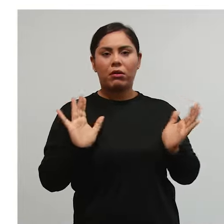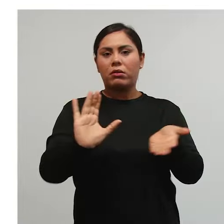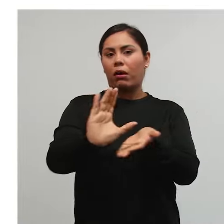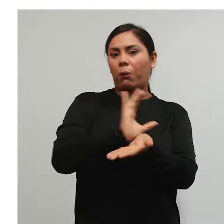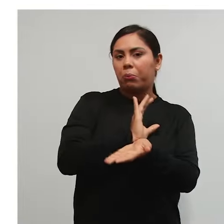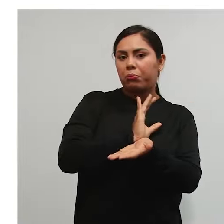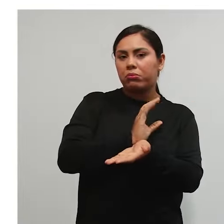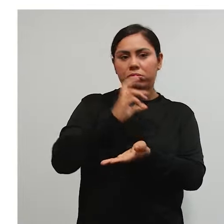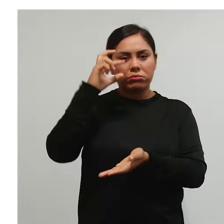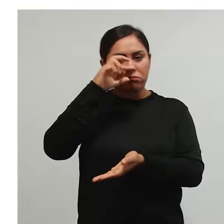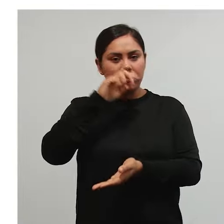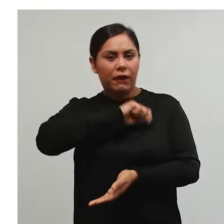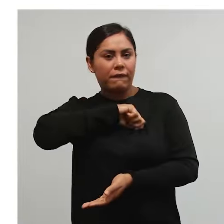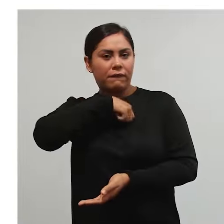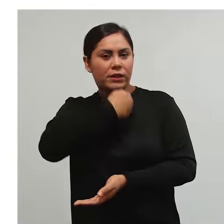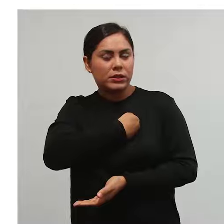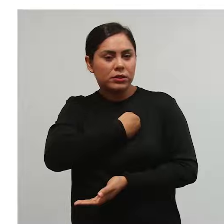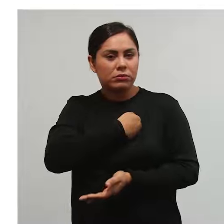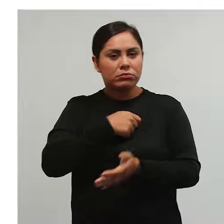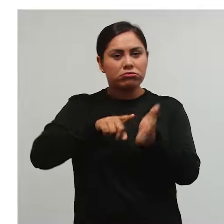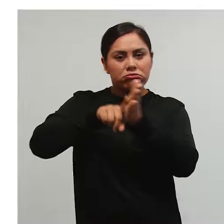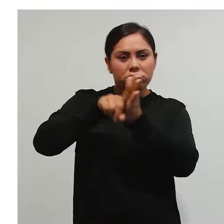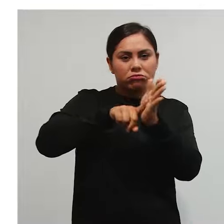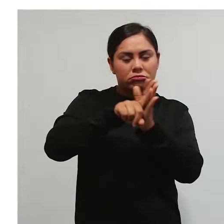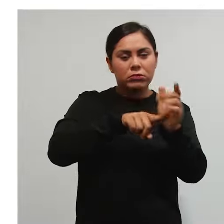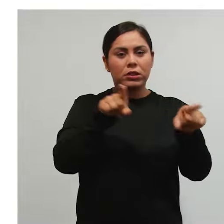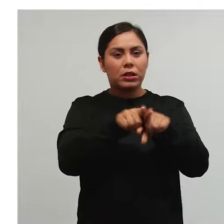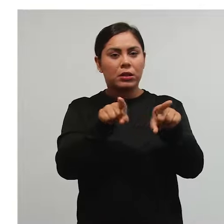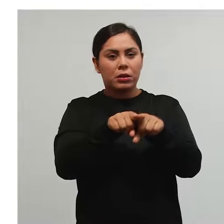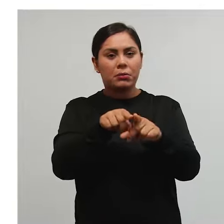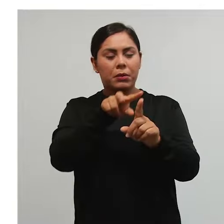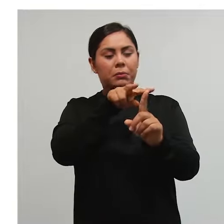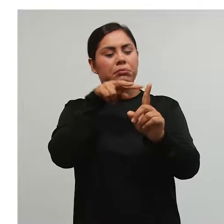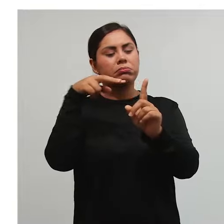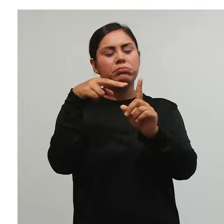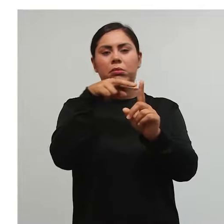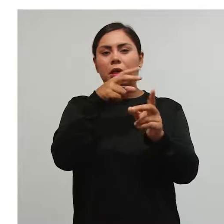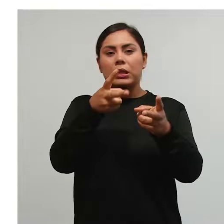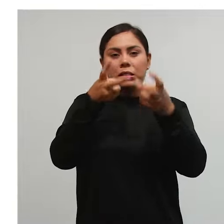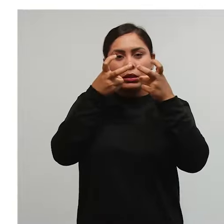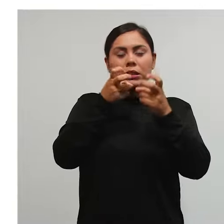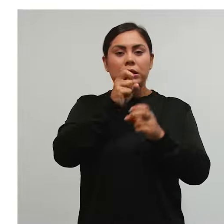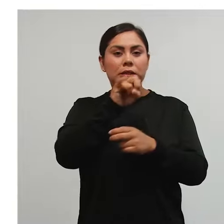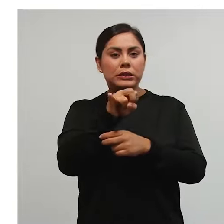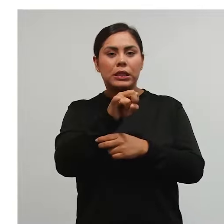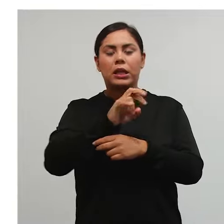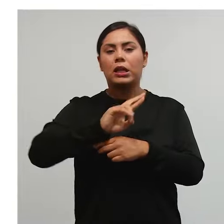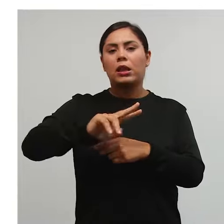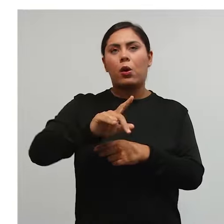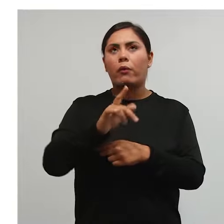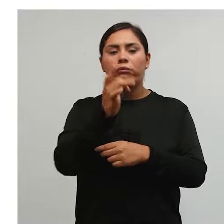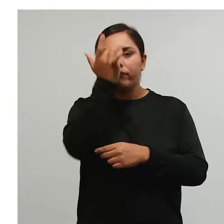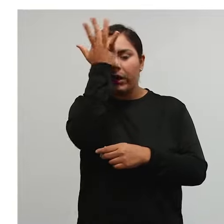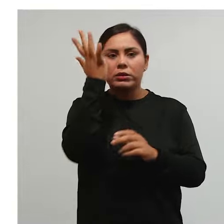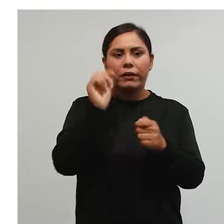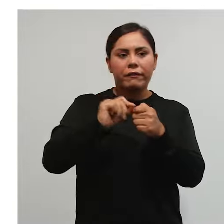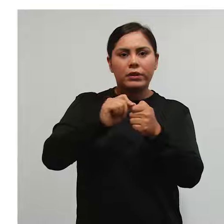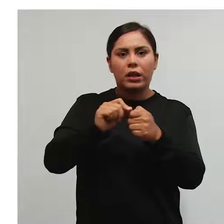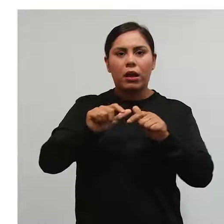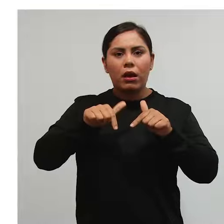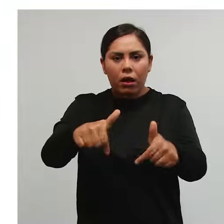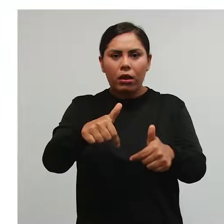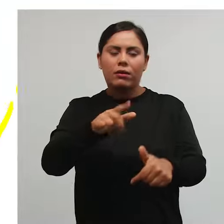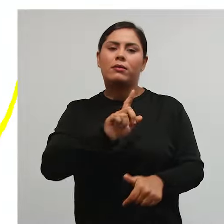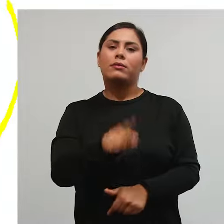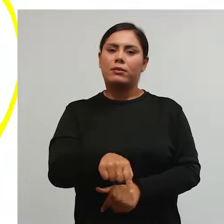arrecadação ou da fiscalização dos tributos e em caso de inobservância, pessoal, se a gente não fizer essa obrigação